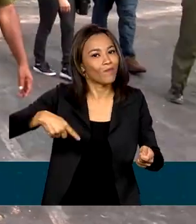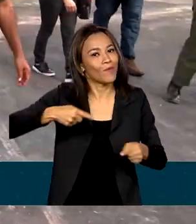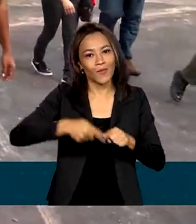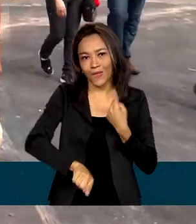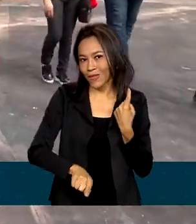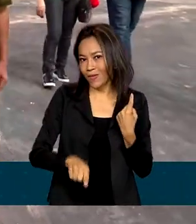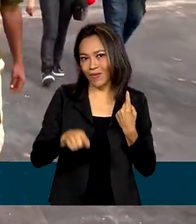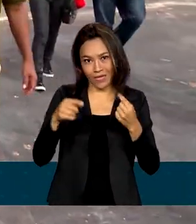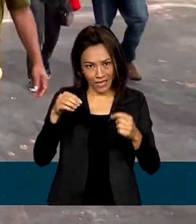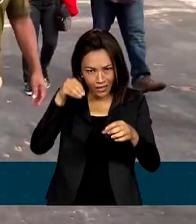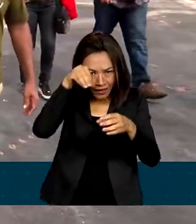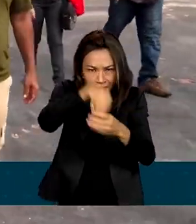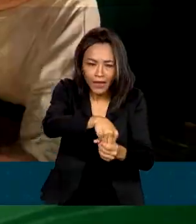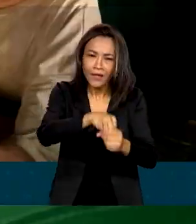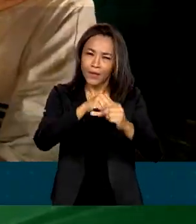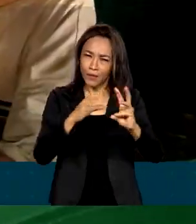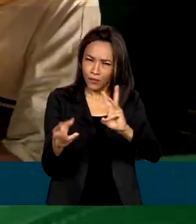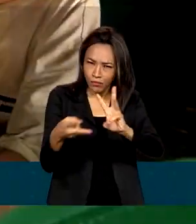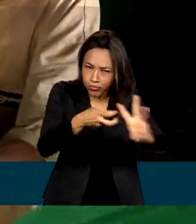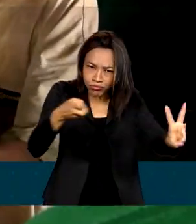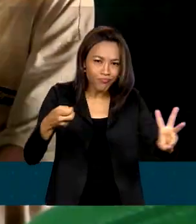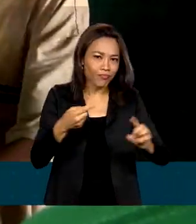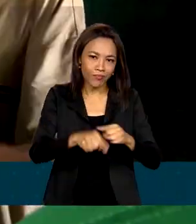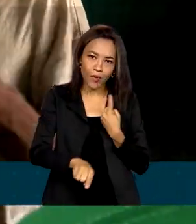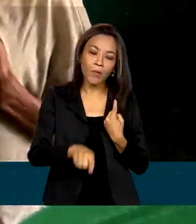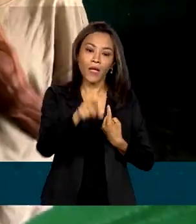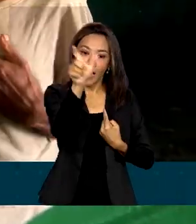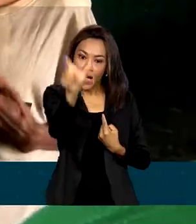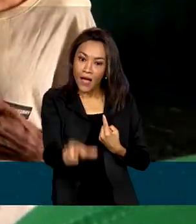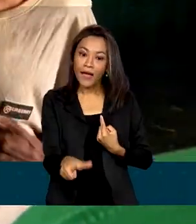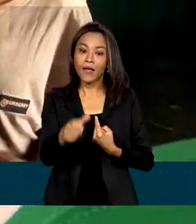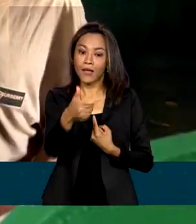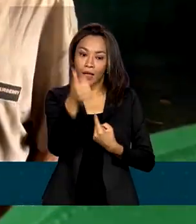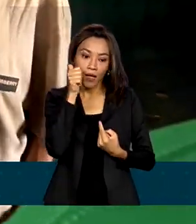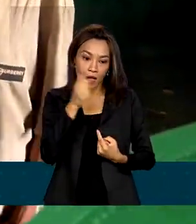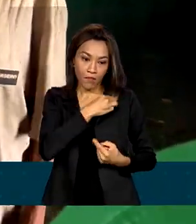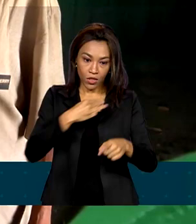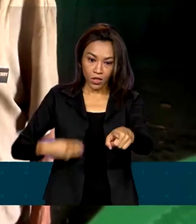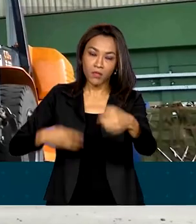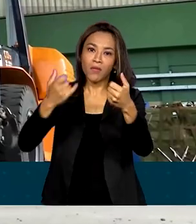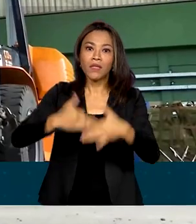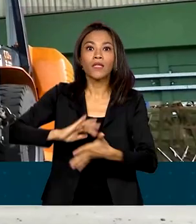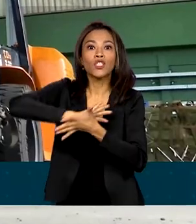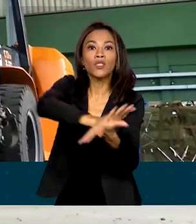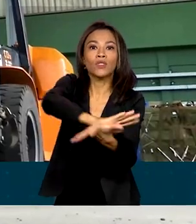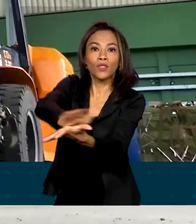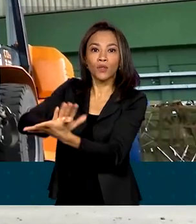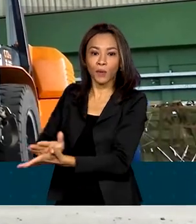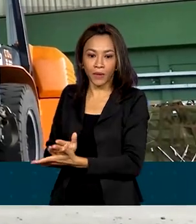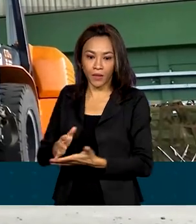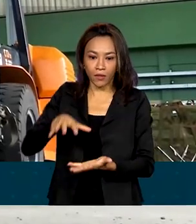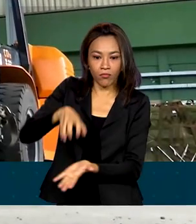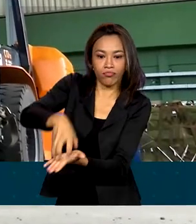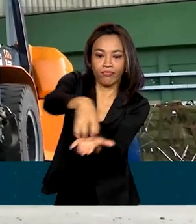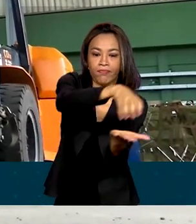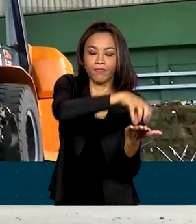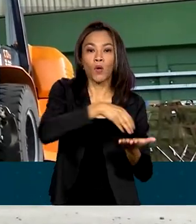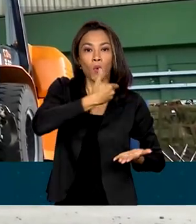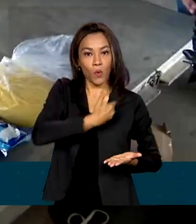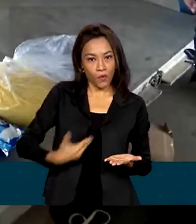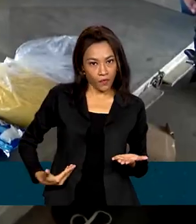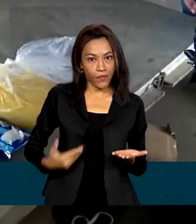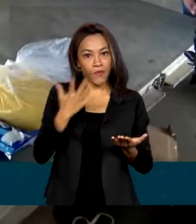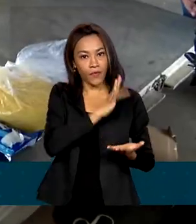Indígenas, Sônia Guajajara, descreveu como destruidora a presença da atividade. Ela disse que o governo federal está